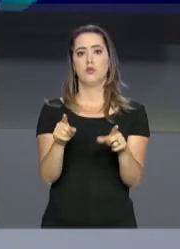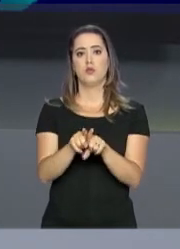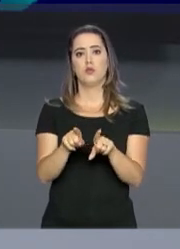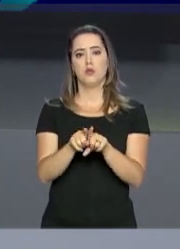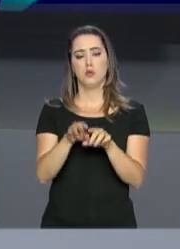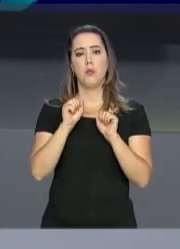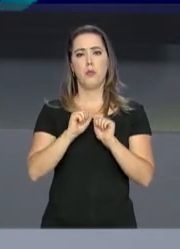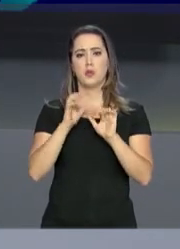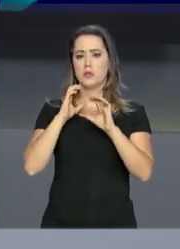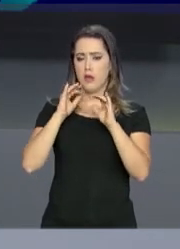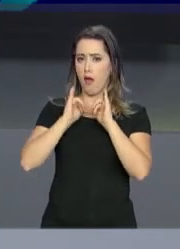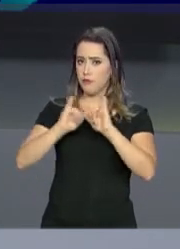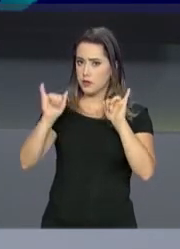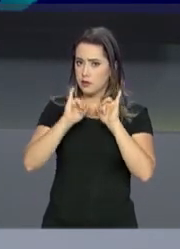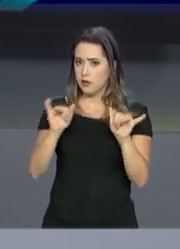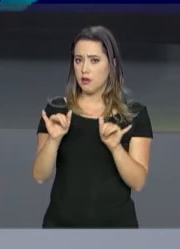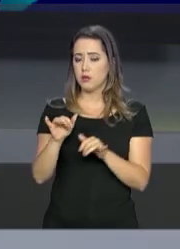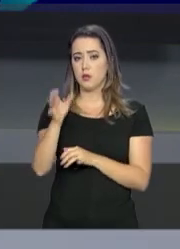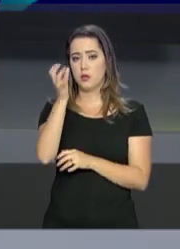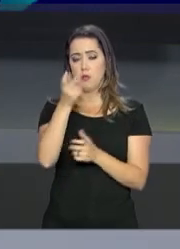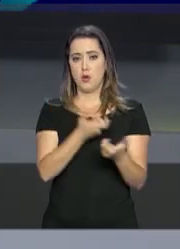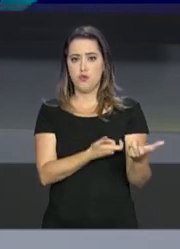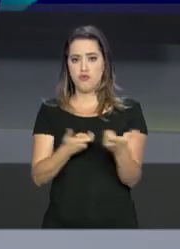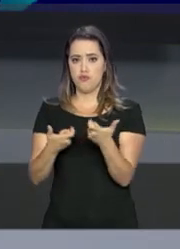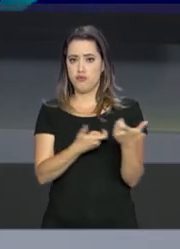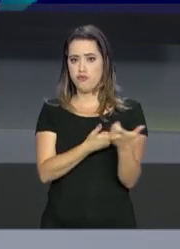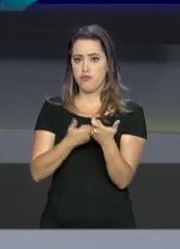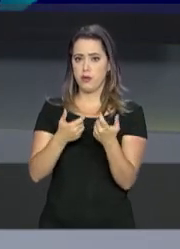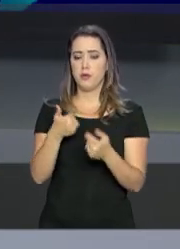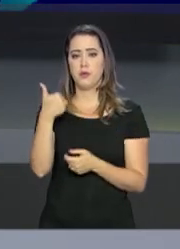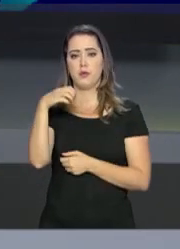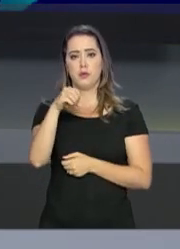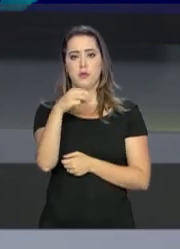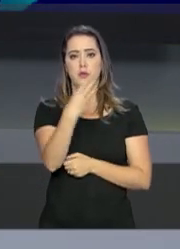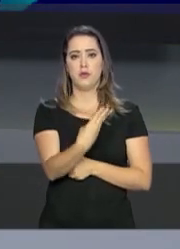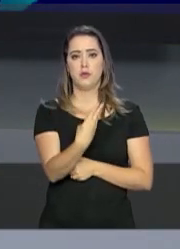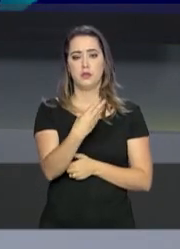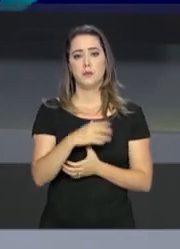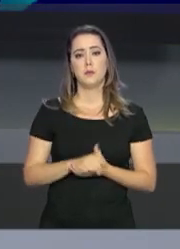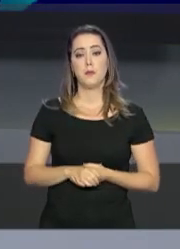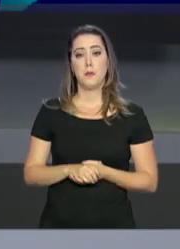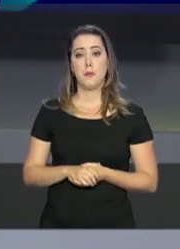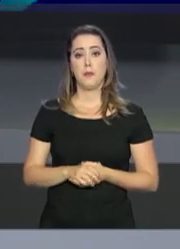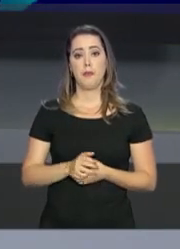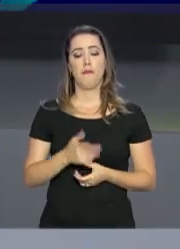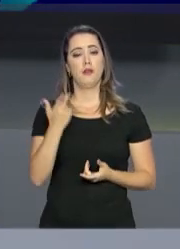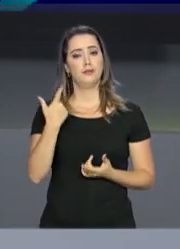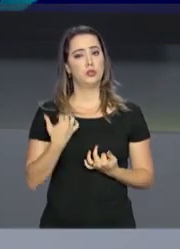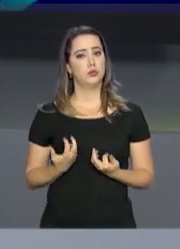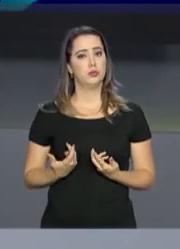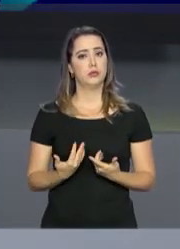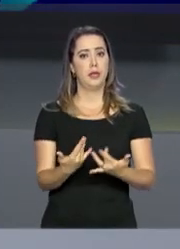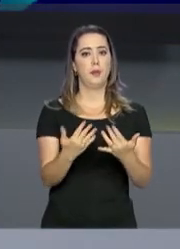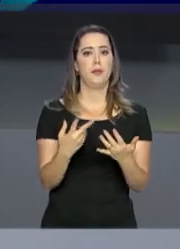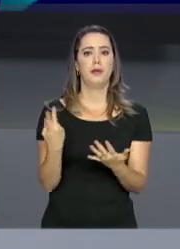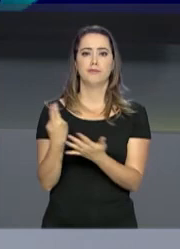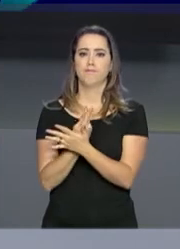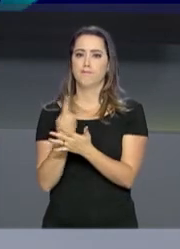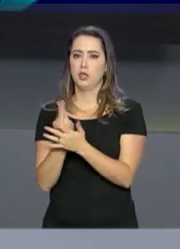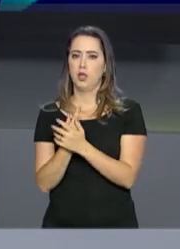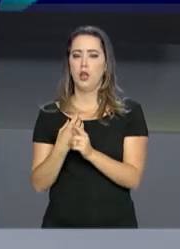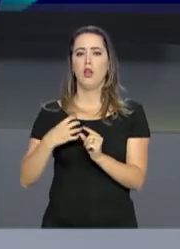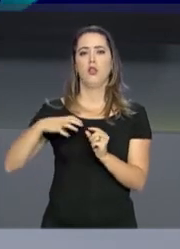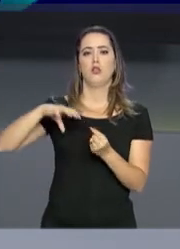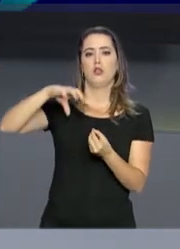de incêndio também podem ser comunicadas ao Corpo de Bombeiros, no número 193. E os casos de queimadas ilegais e balões